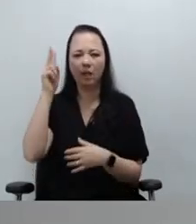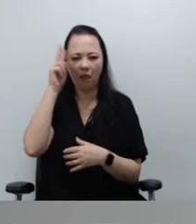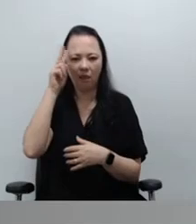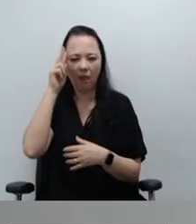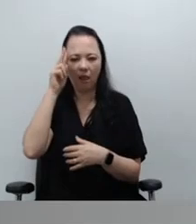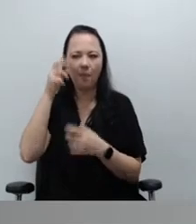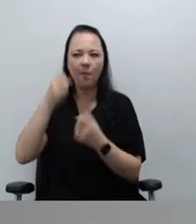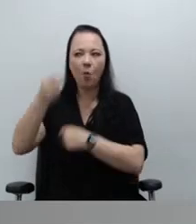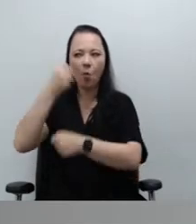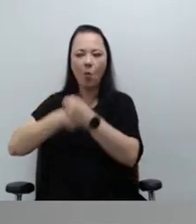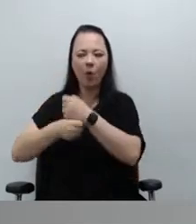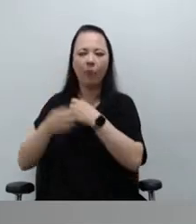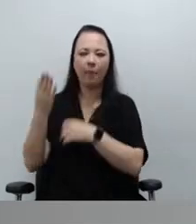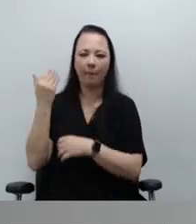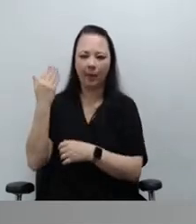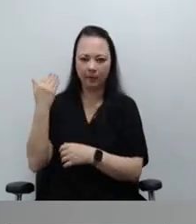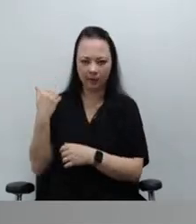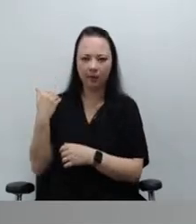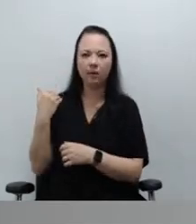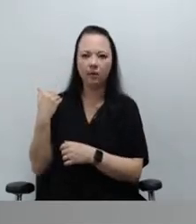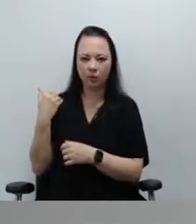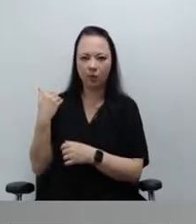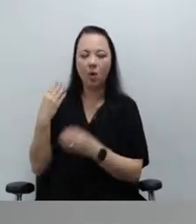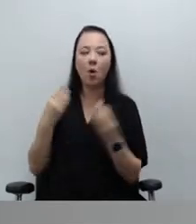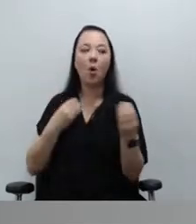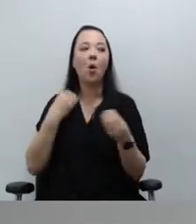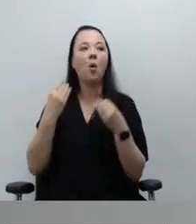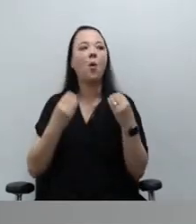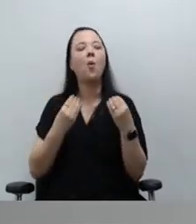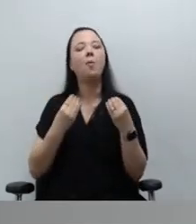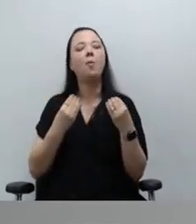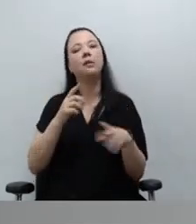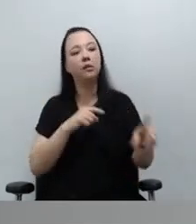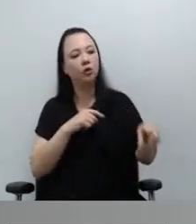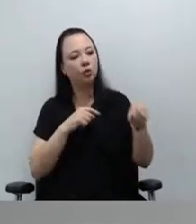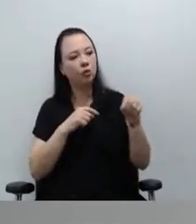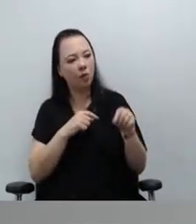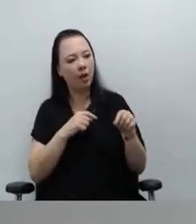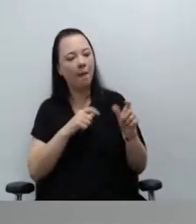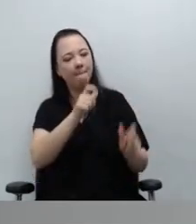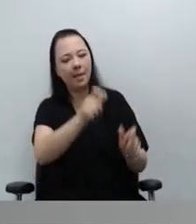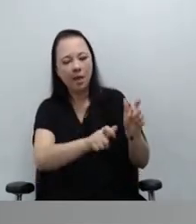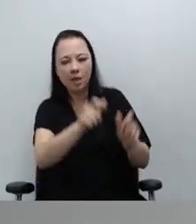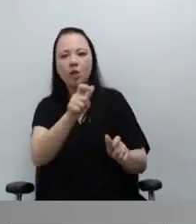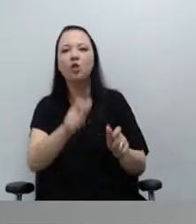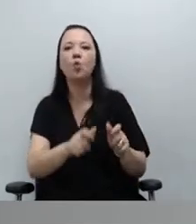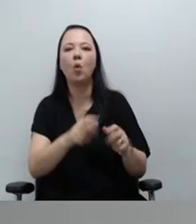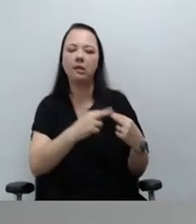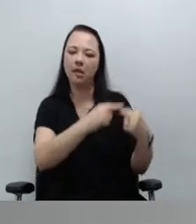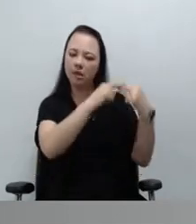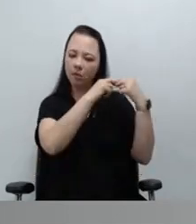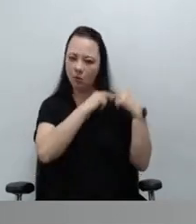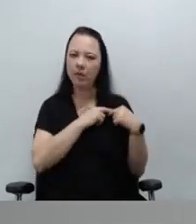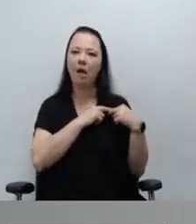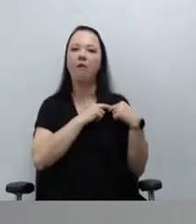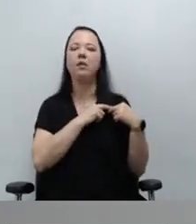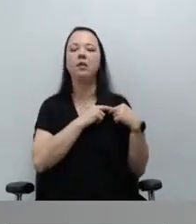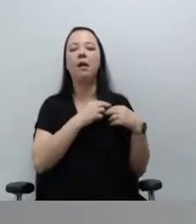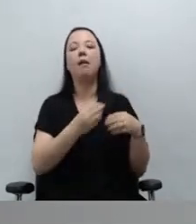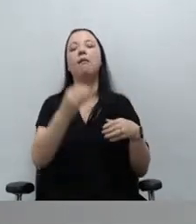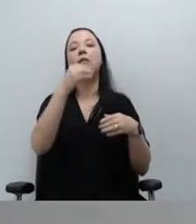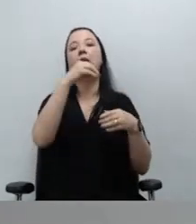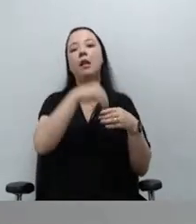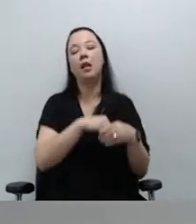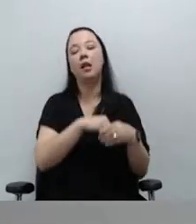pensarmos a questão das nomeações na infância e juventude, e como nós, mesmos verificando,